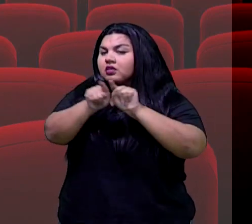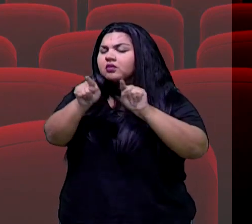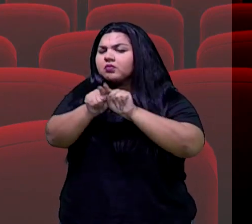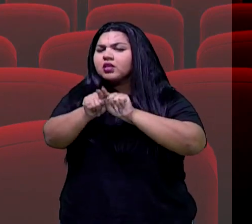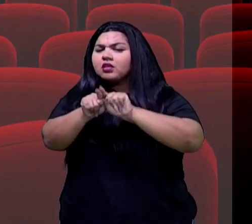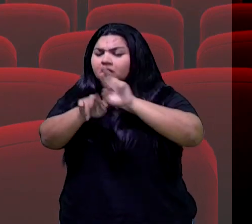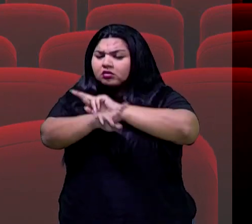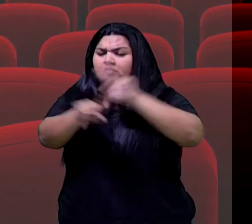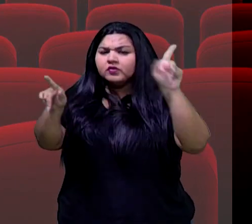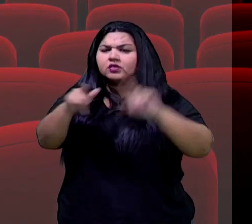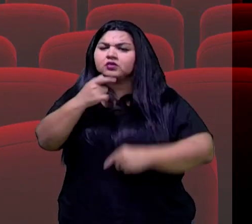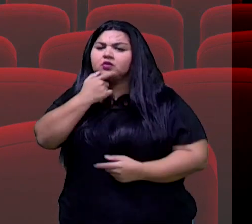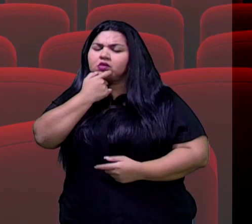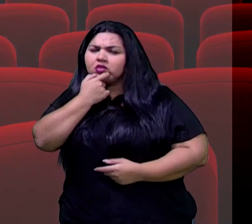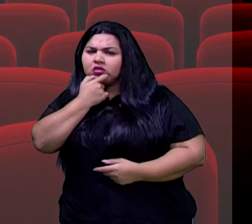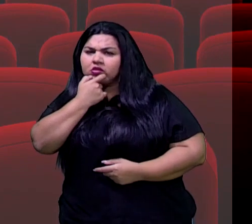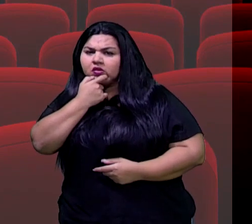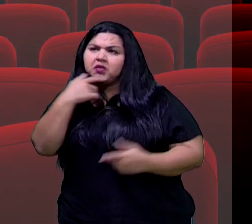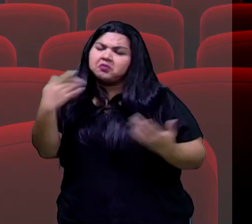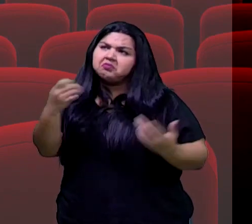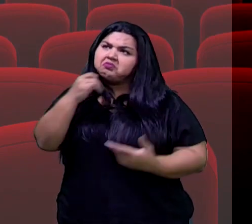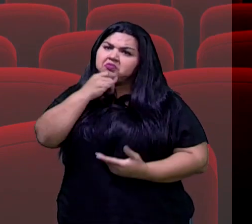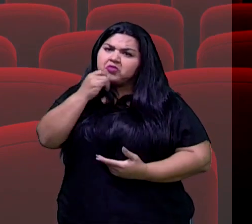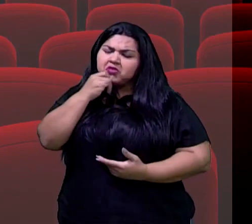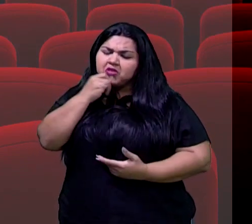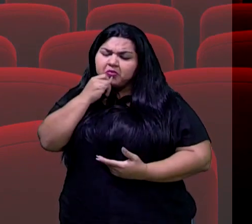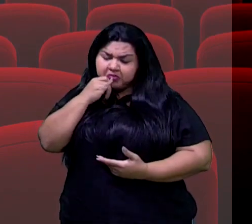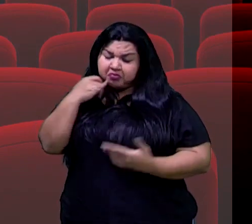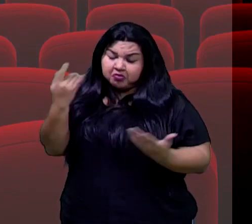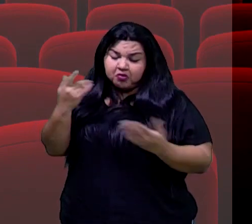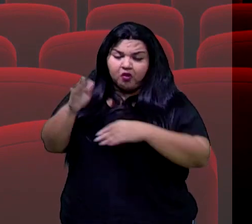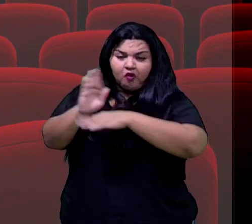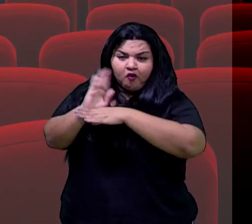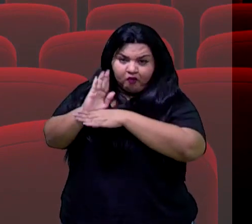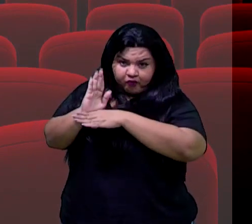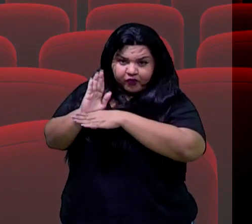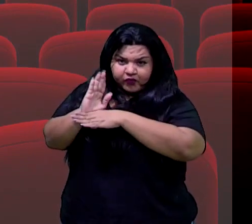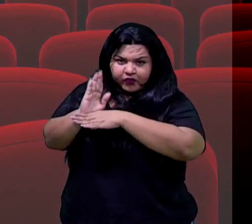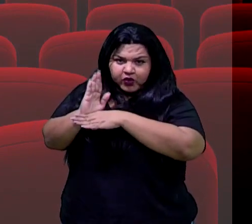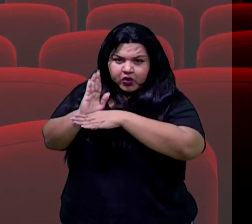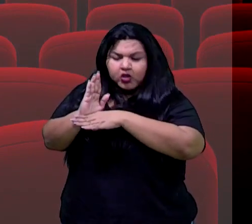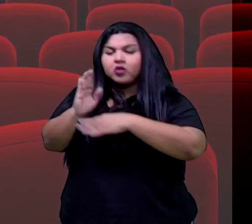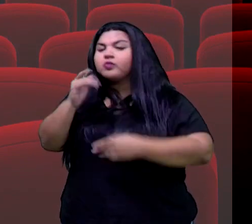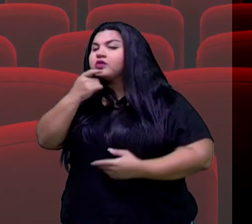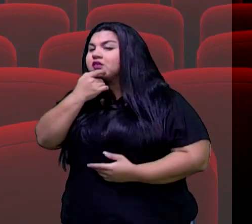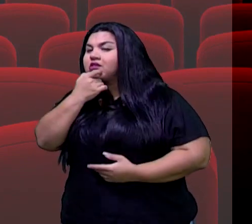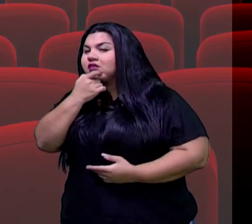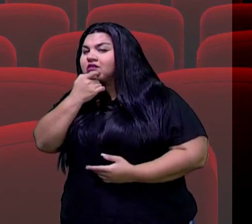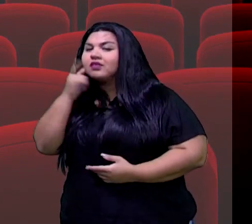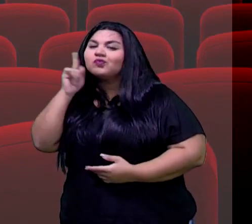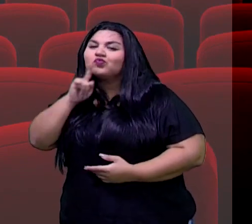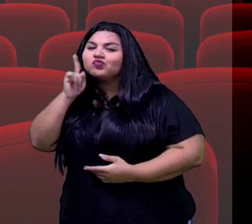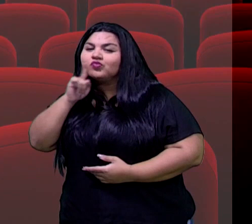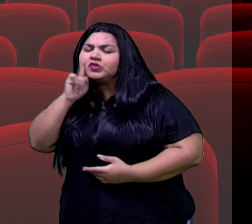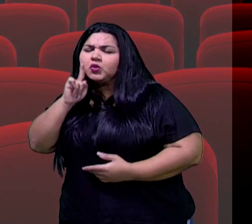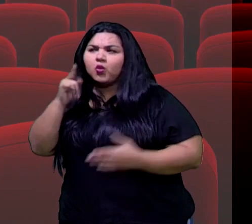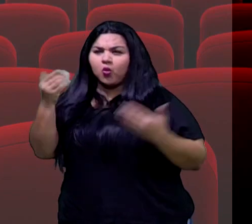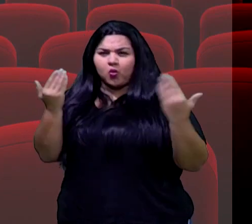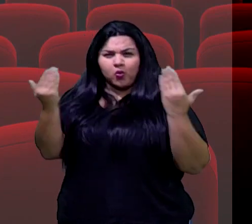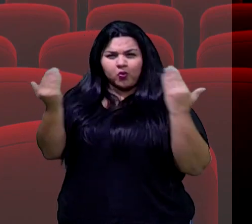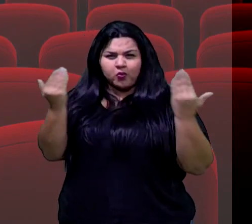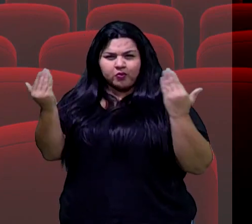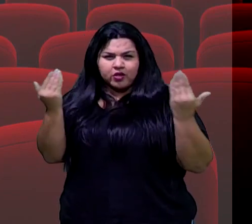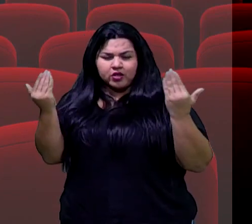inglês. Se você pegar um filme de Hollywood, por exemplo, um inglês lá dos Estados Unidos, e comparar com um filme